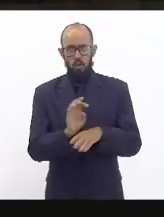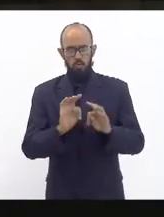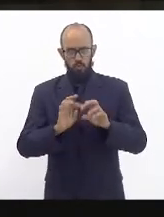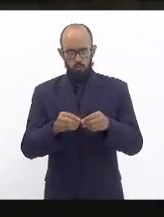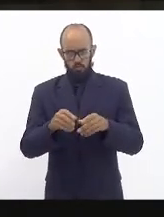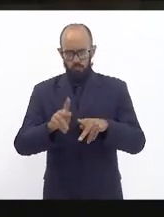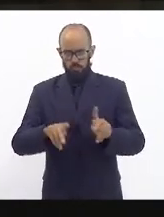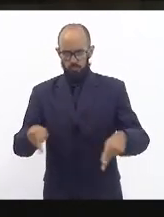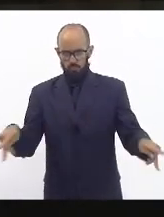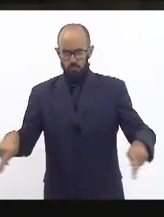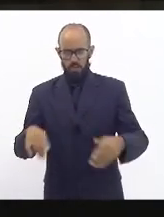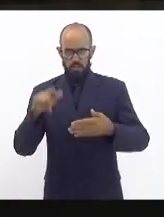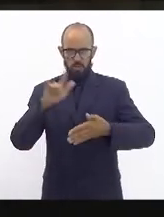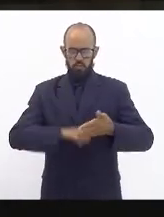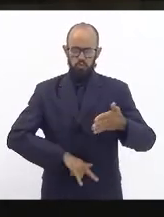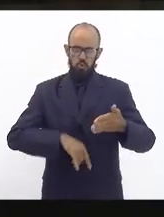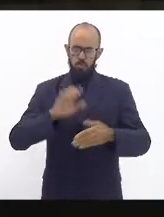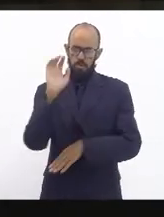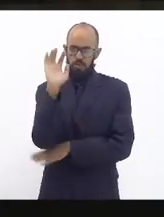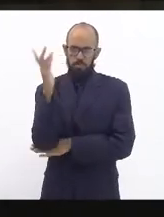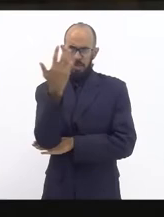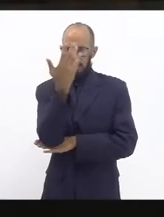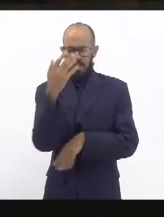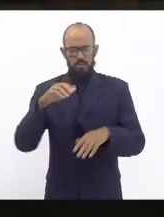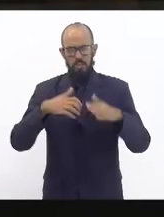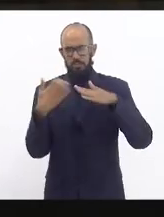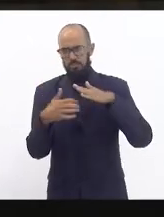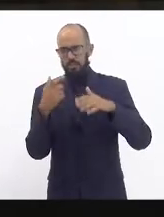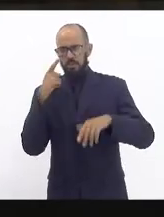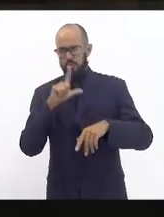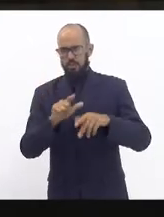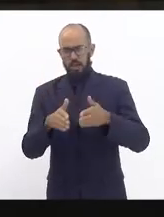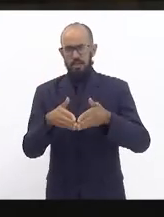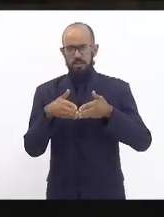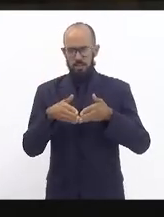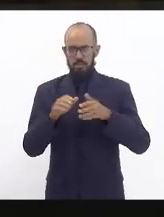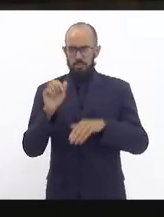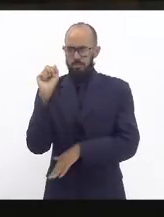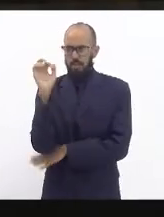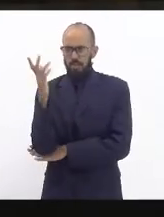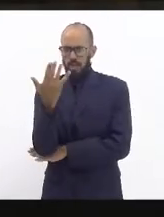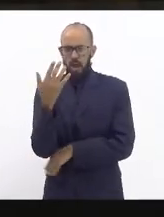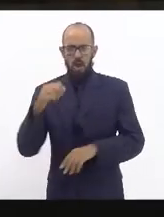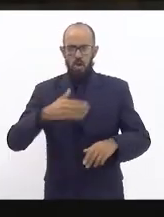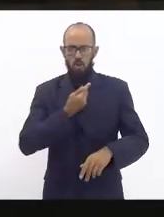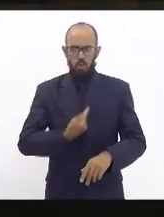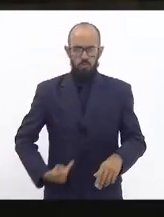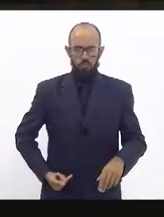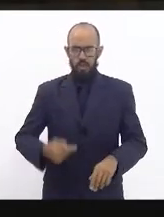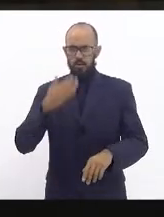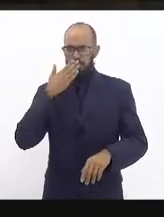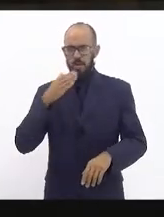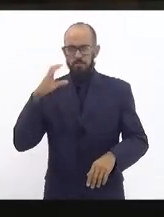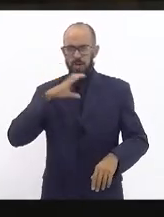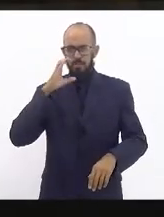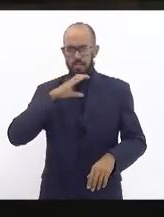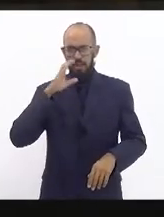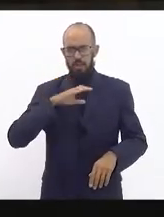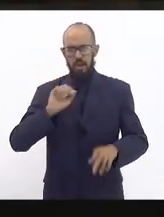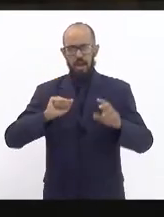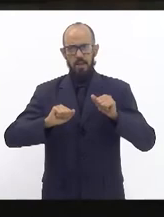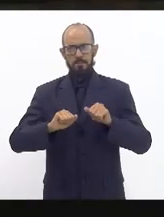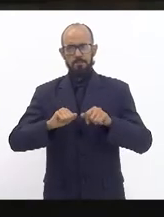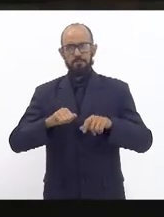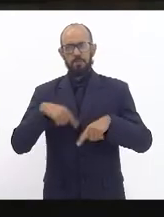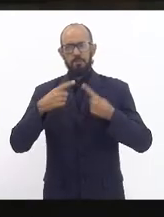população do entorno a empresa ela consegue a licença ambiental o governador manda acelerar o procedimento e aí em